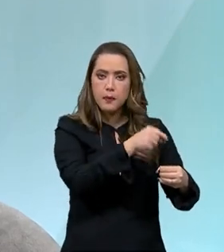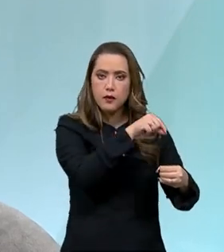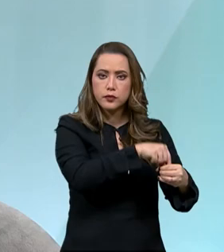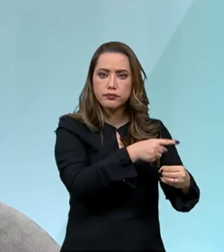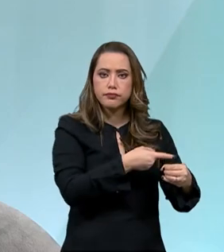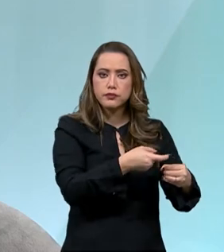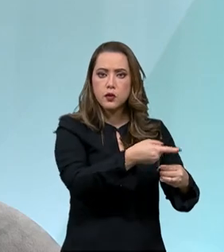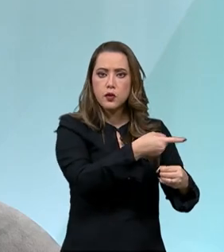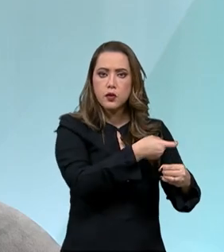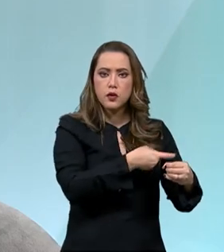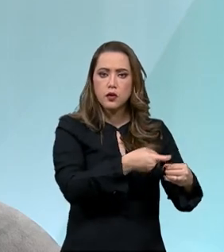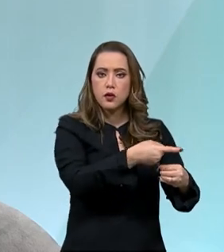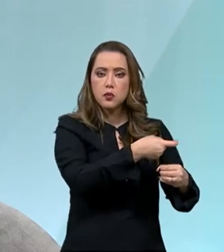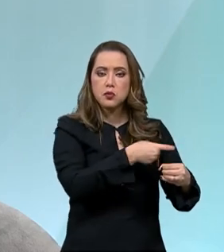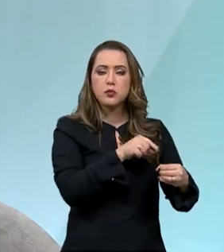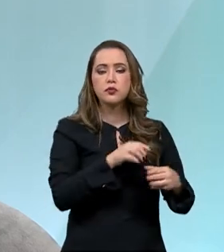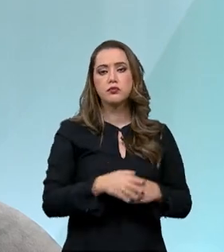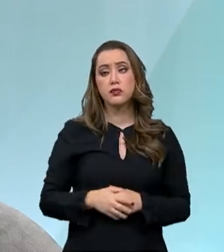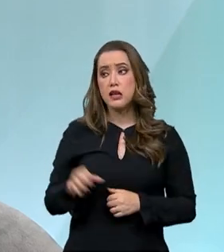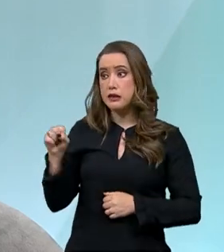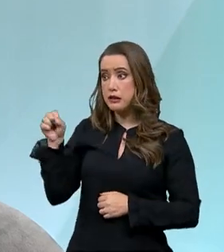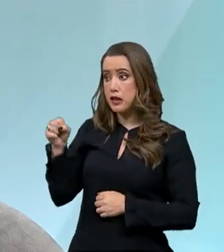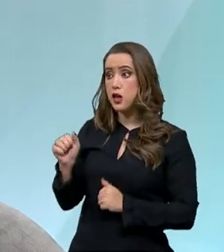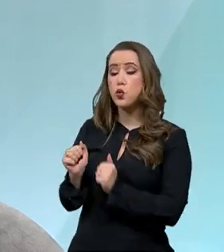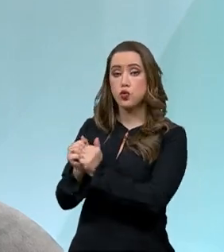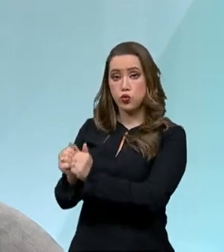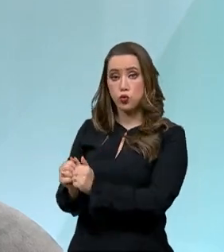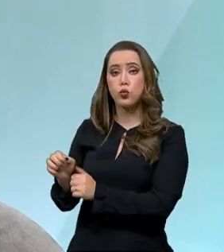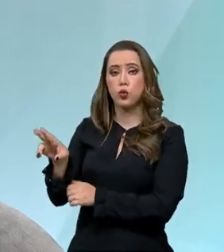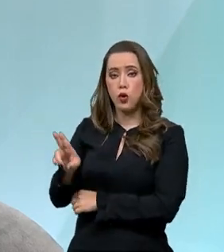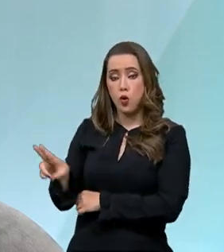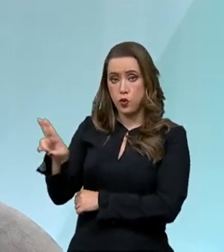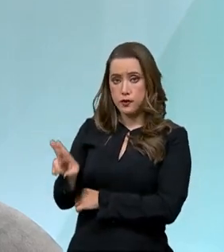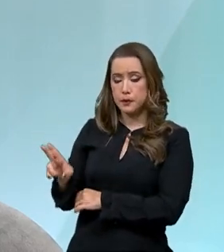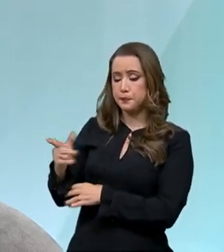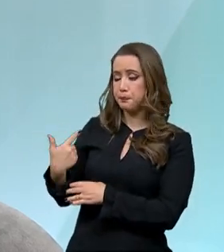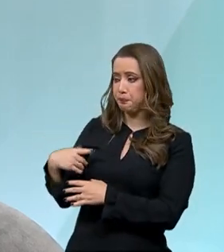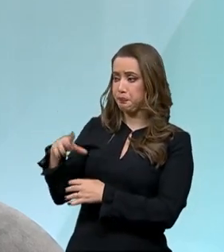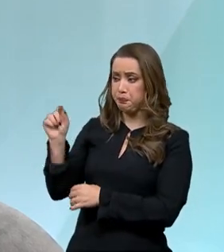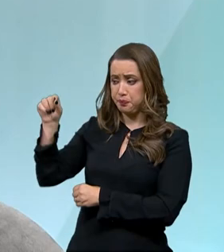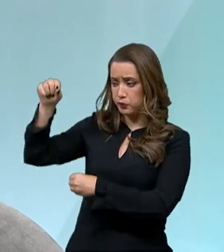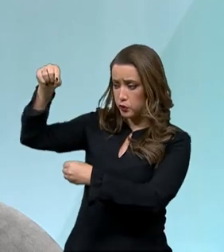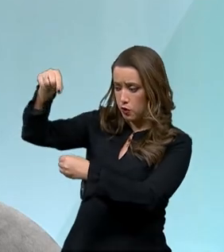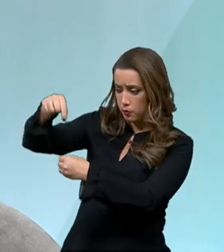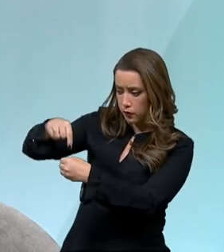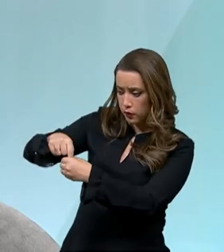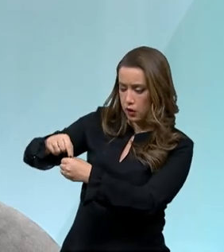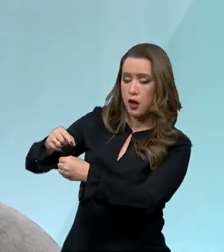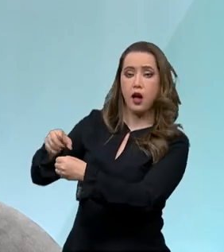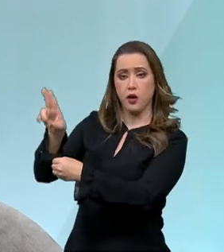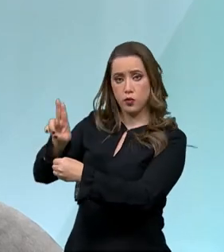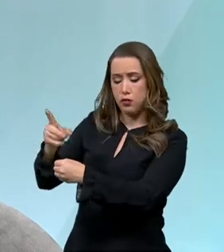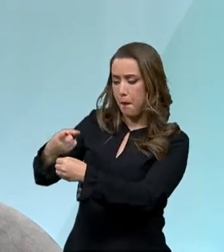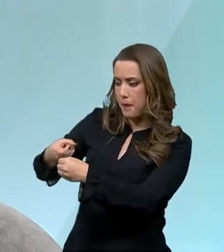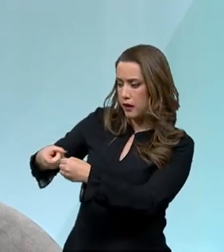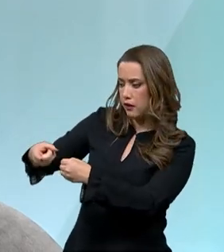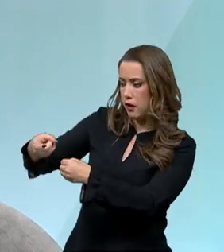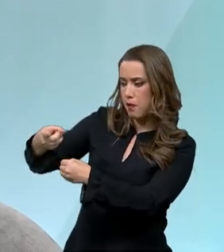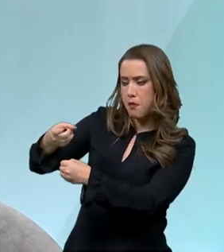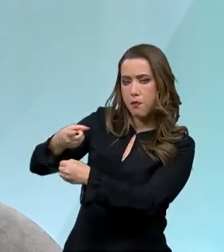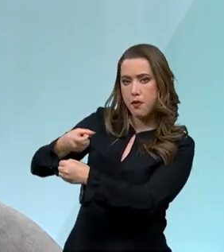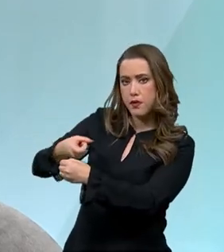que é colocada junto com a semente no solo, e como a maior parte do ar que nos circunda é nitrogênio,